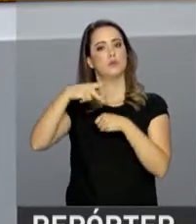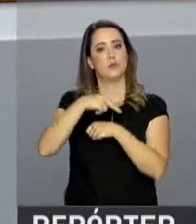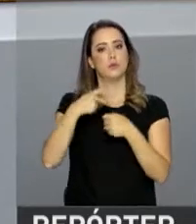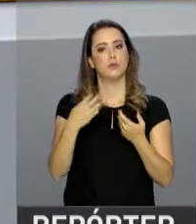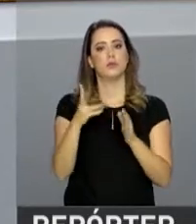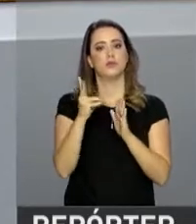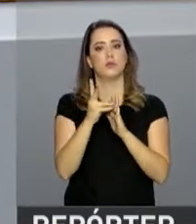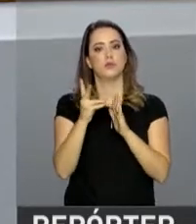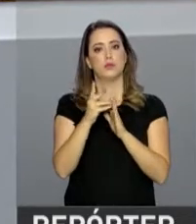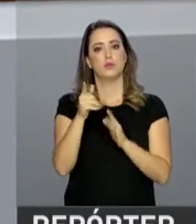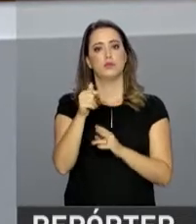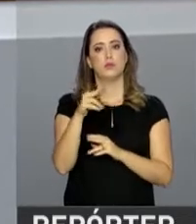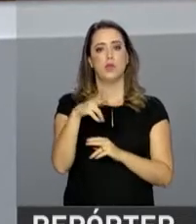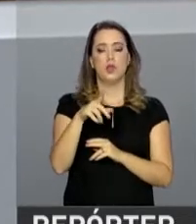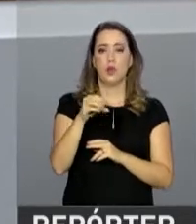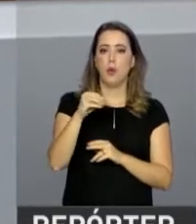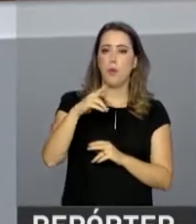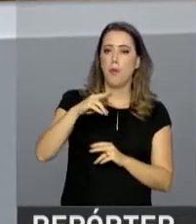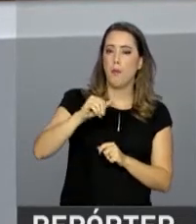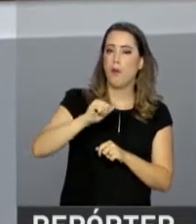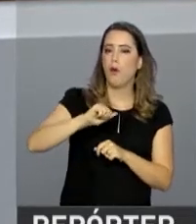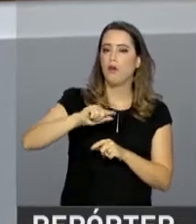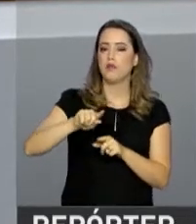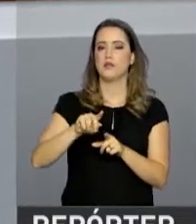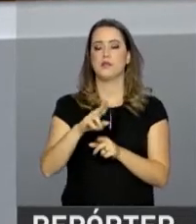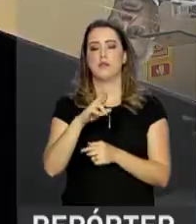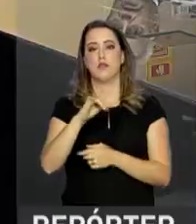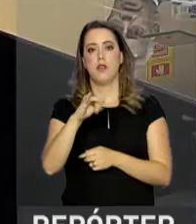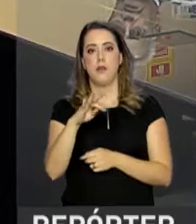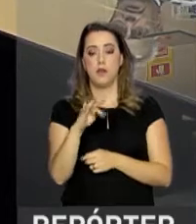como indígenas, quilombolas e ribeirinhos.